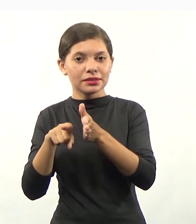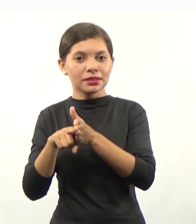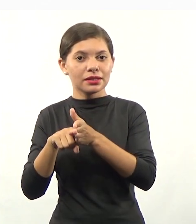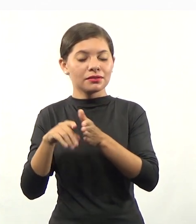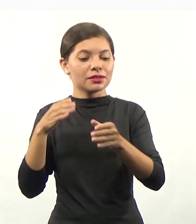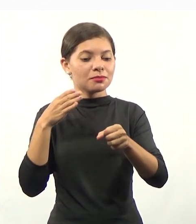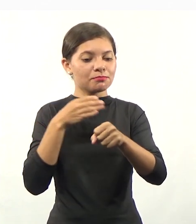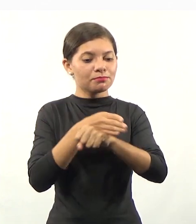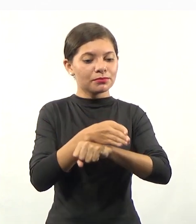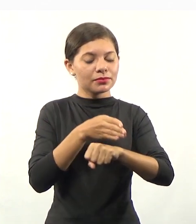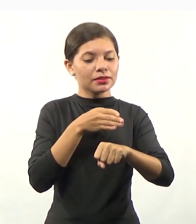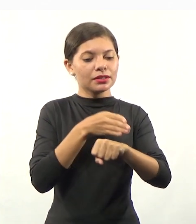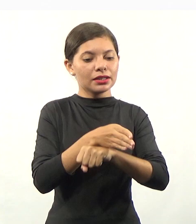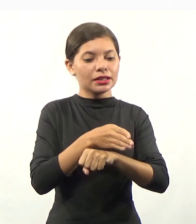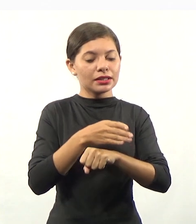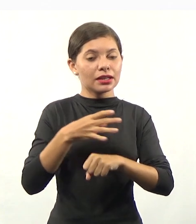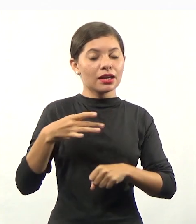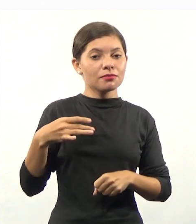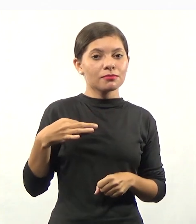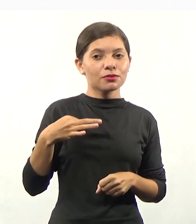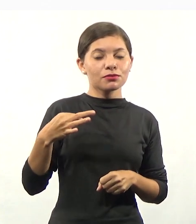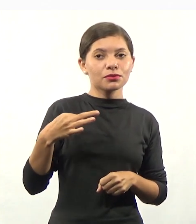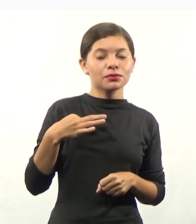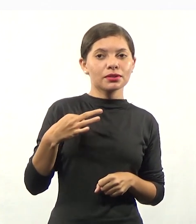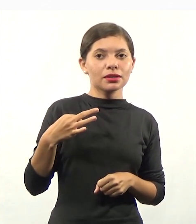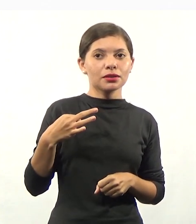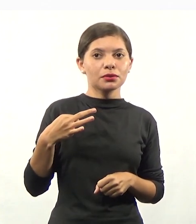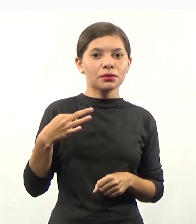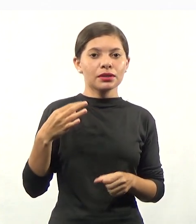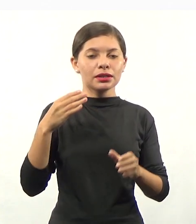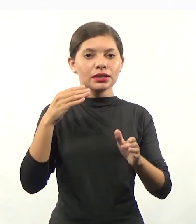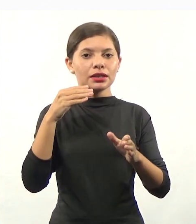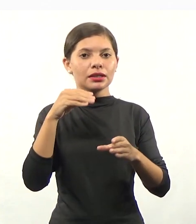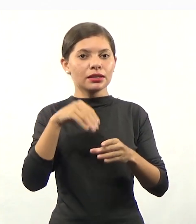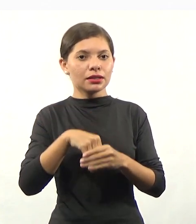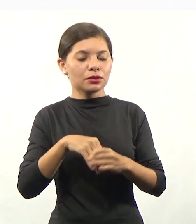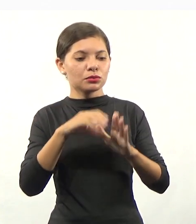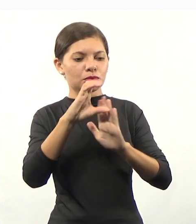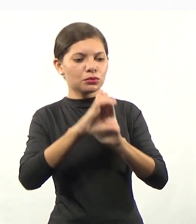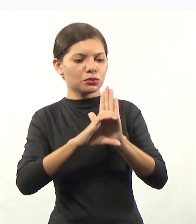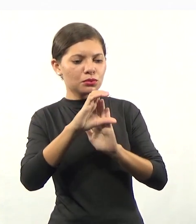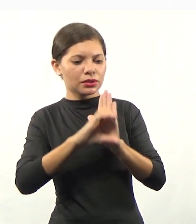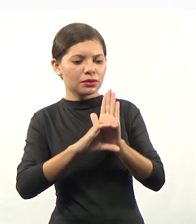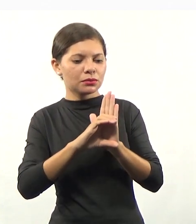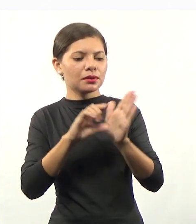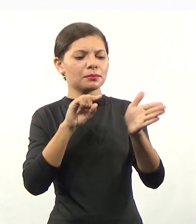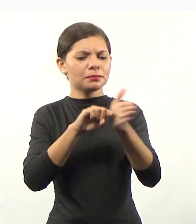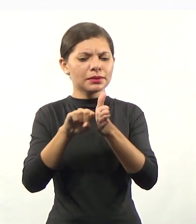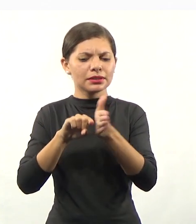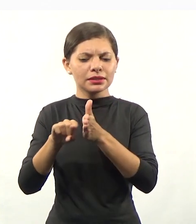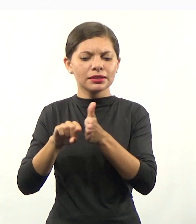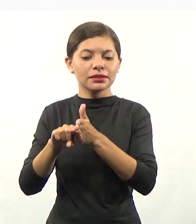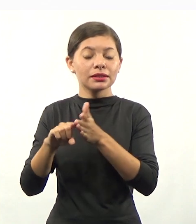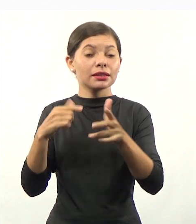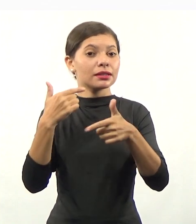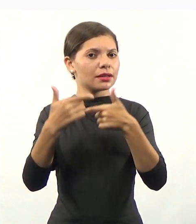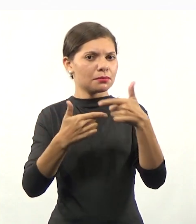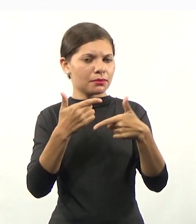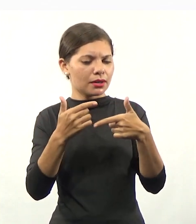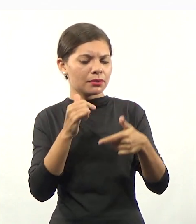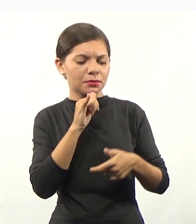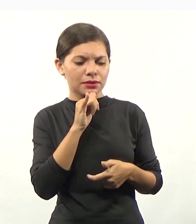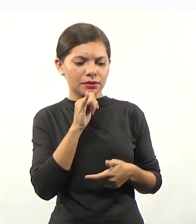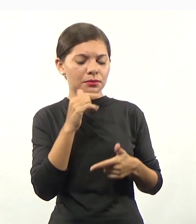entra de modo voluntário. E dentro do currículo é quando a pesquisa prevê, por exemplo, o trabalho de